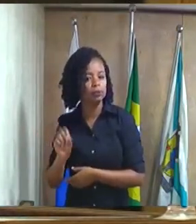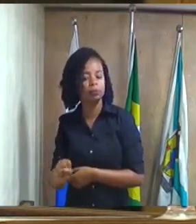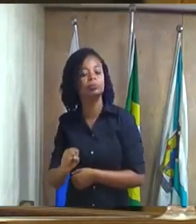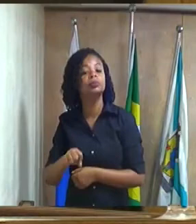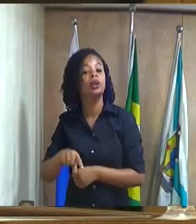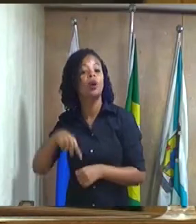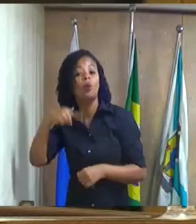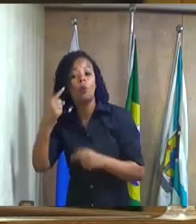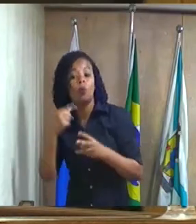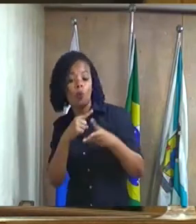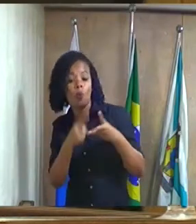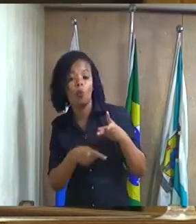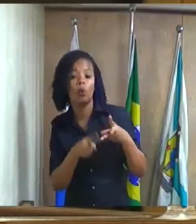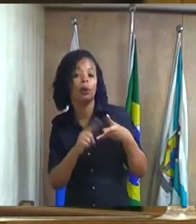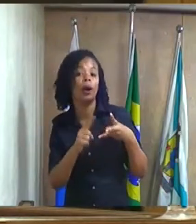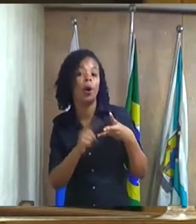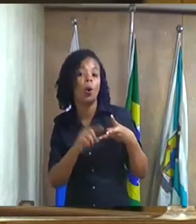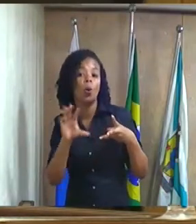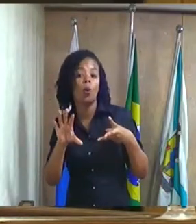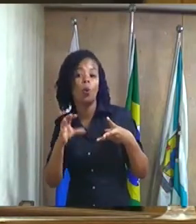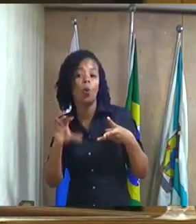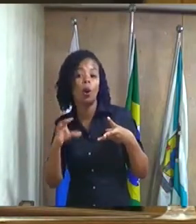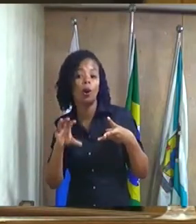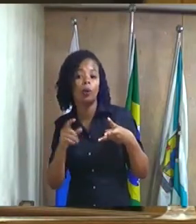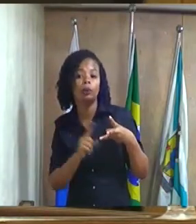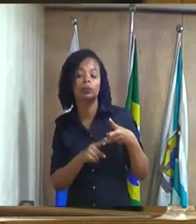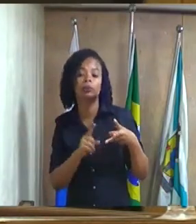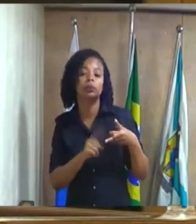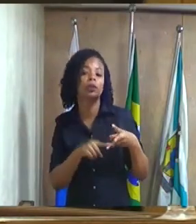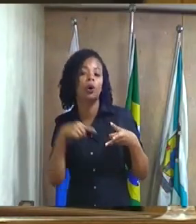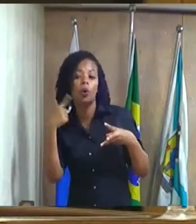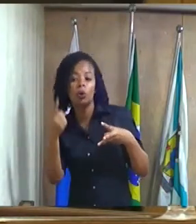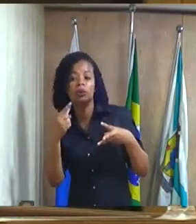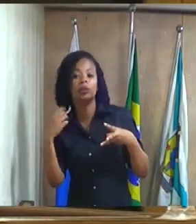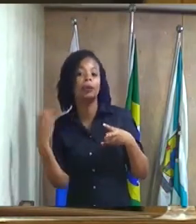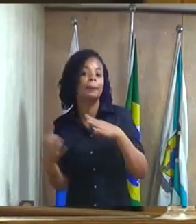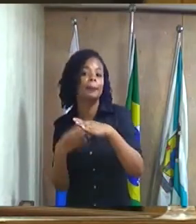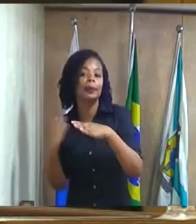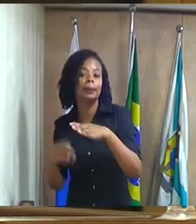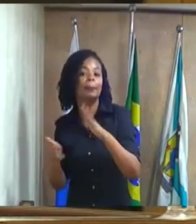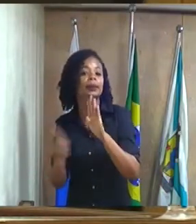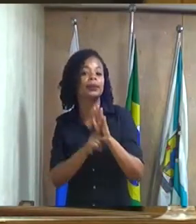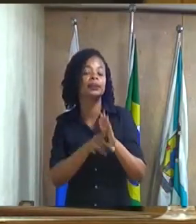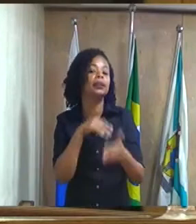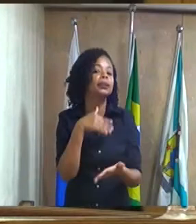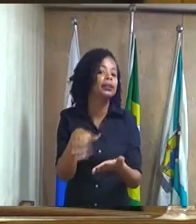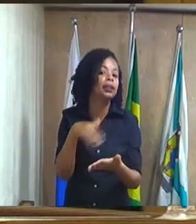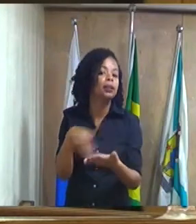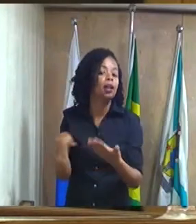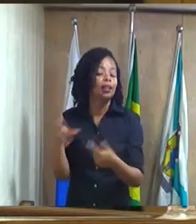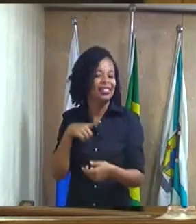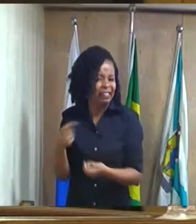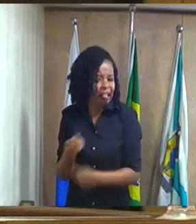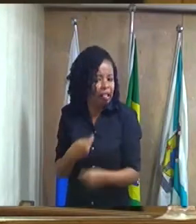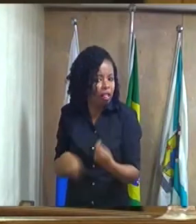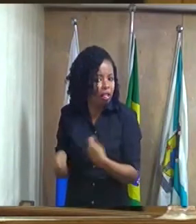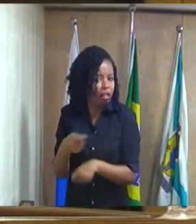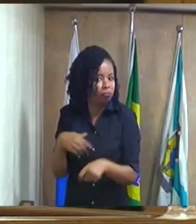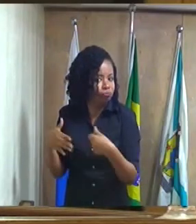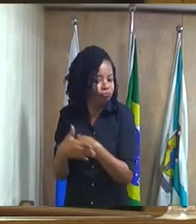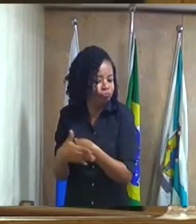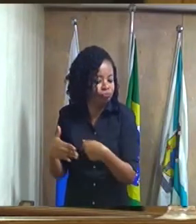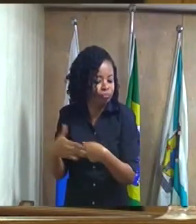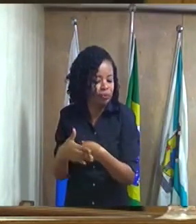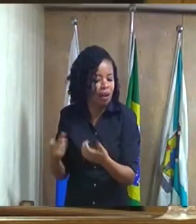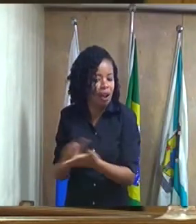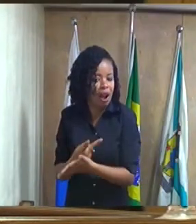empresa e tem mais dois empreendimentos no município que é de empresa de secretário e que está passando a negociata dentro da secretaria de urbanismo eu